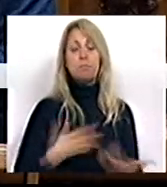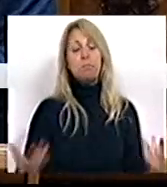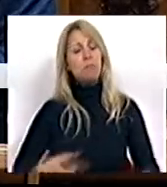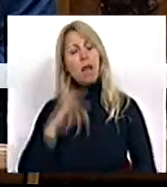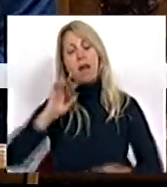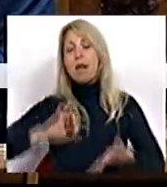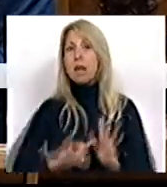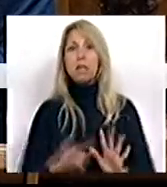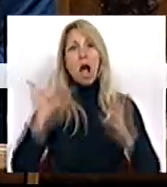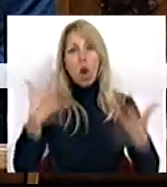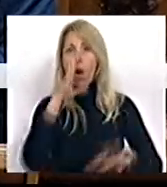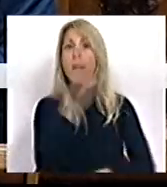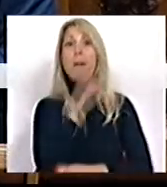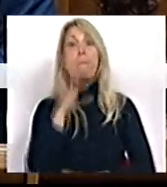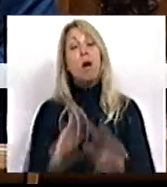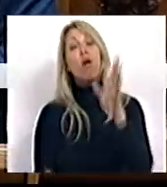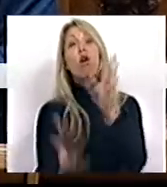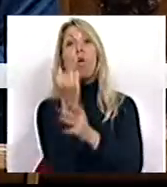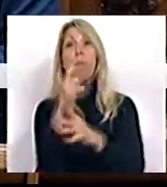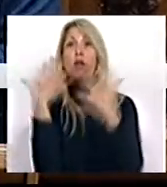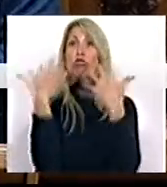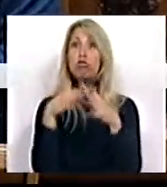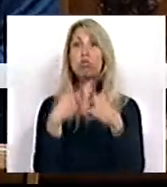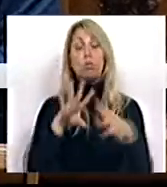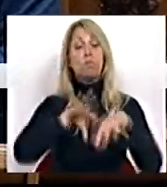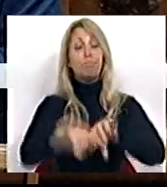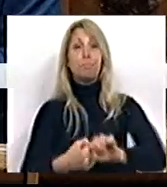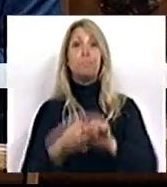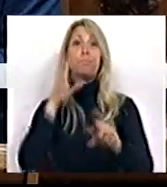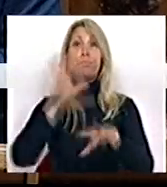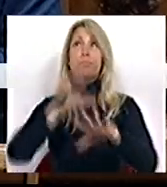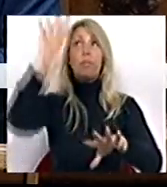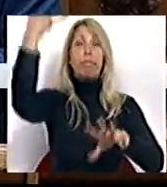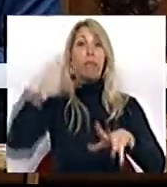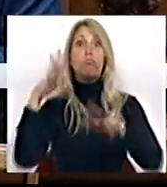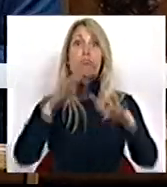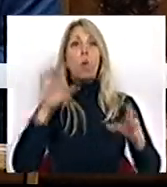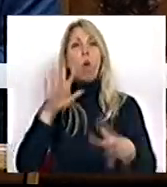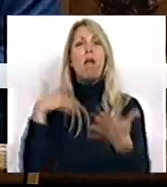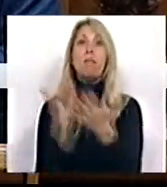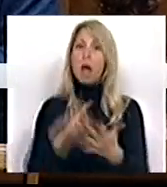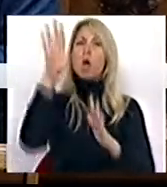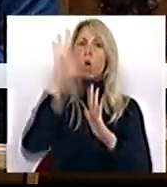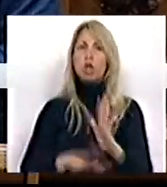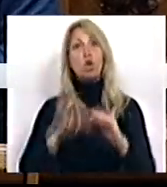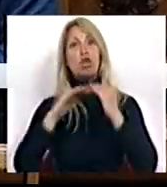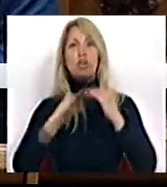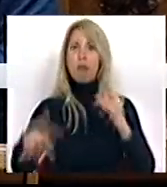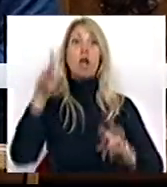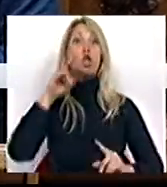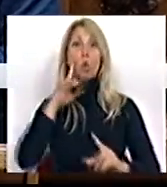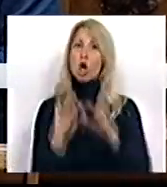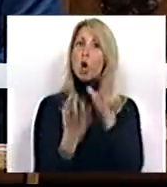desde já na recuperação das infraestruturas danificadas pelo intempério e para garantir condições estáveis, seguras e sustentáveis para a